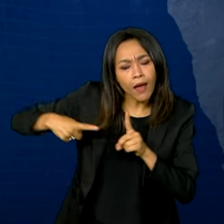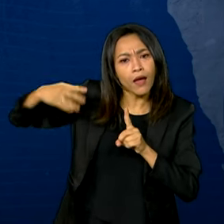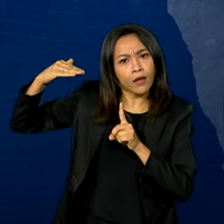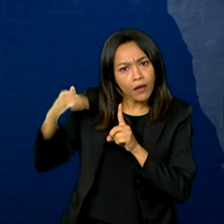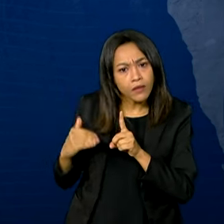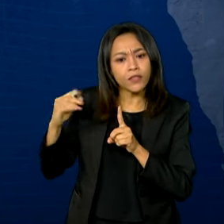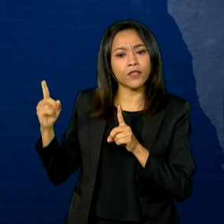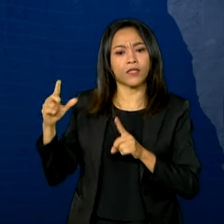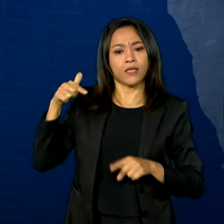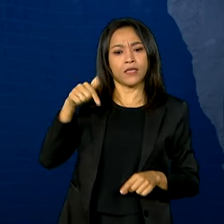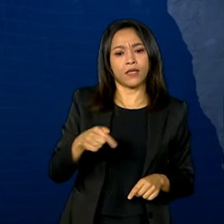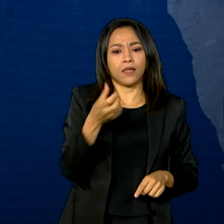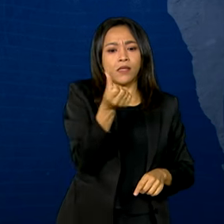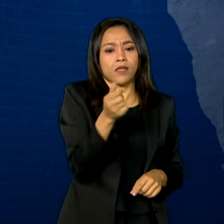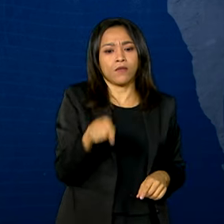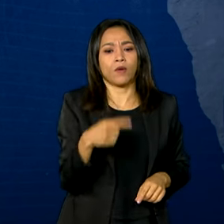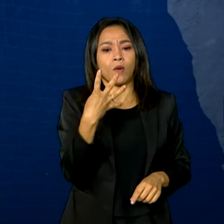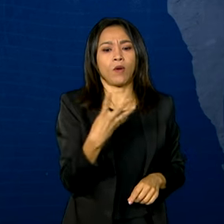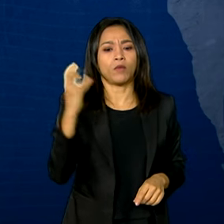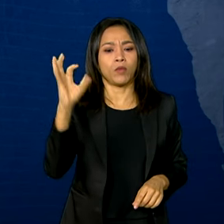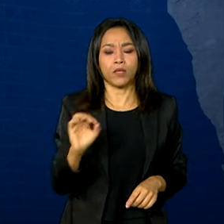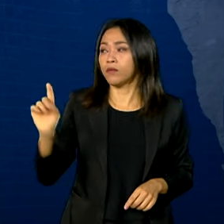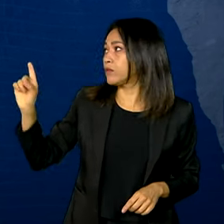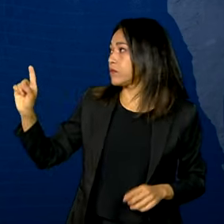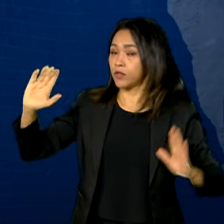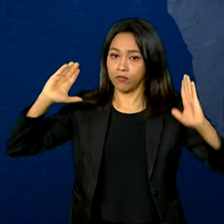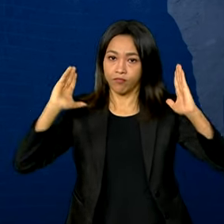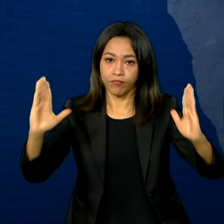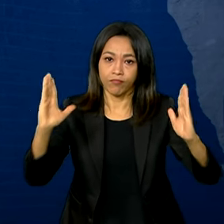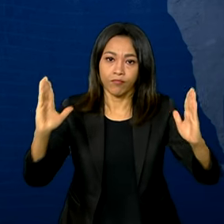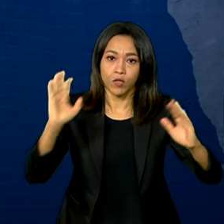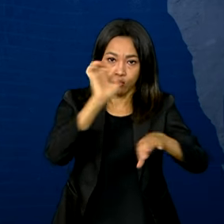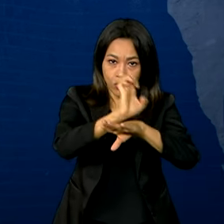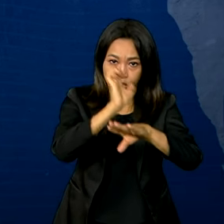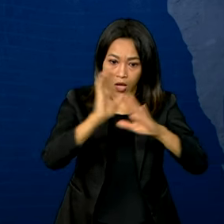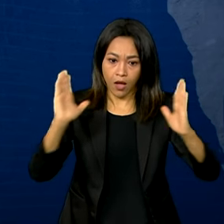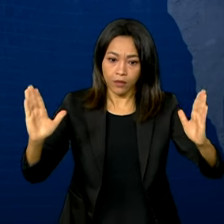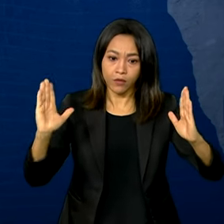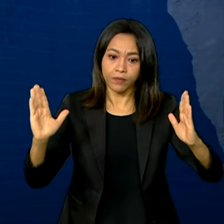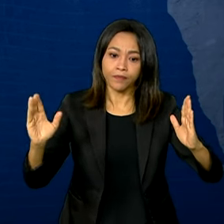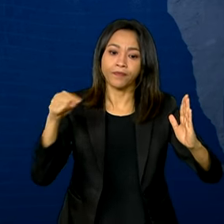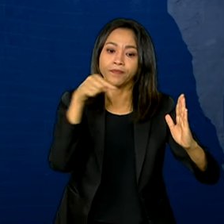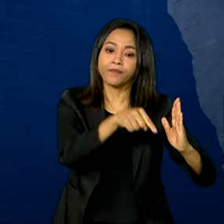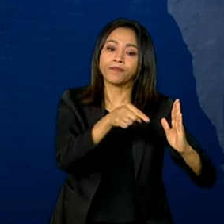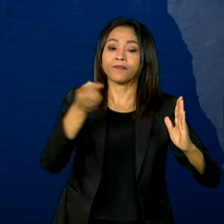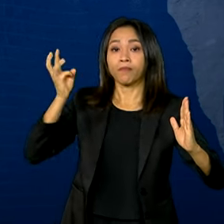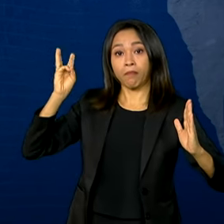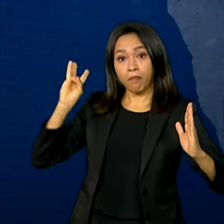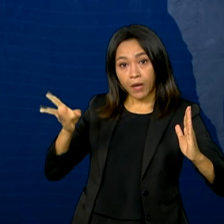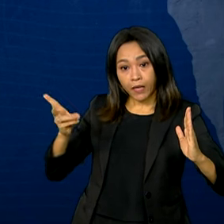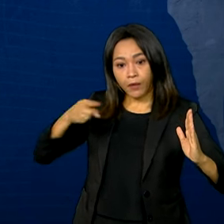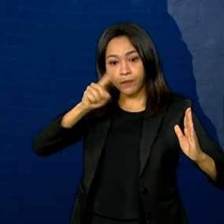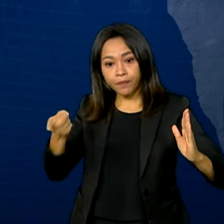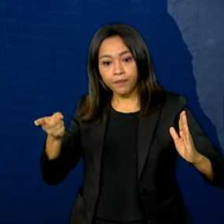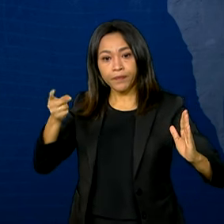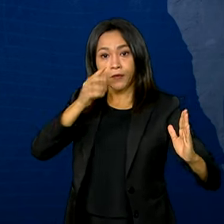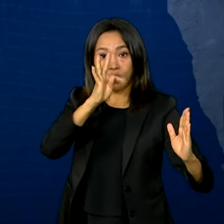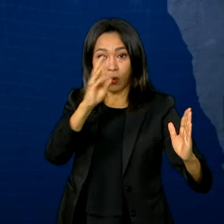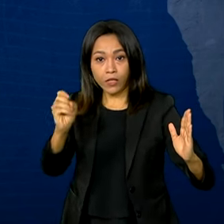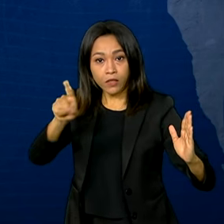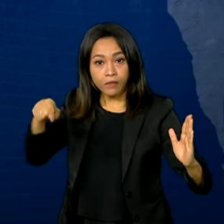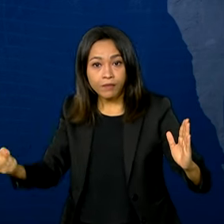taxa, 76,4%, estão concentrados na região de Matopiba, nos estados do Maranhão,